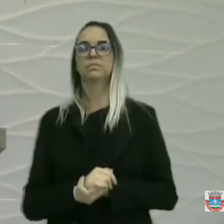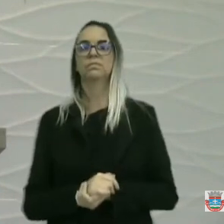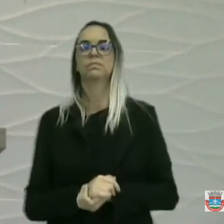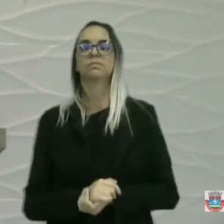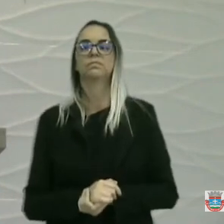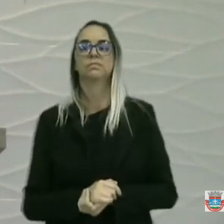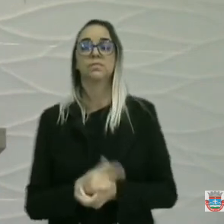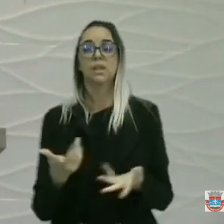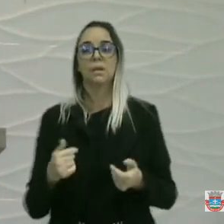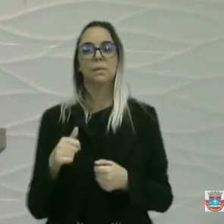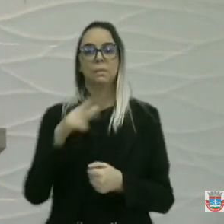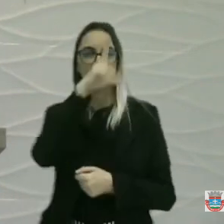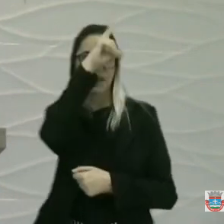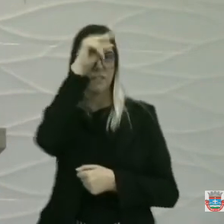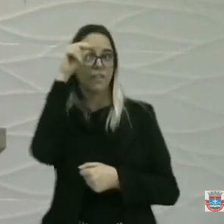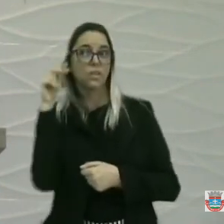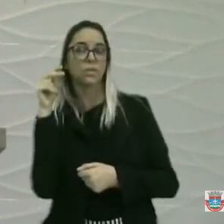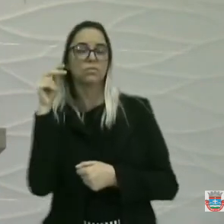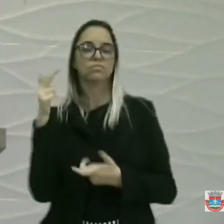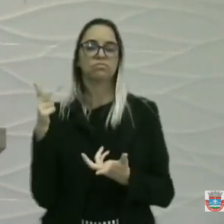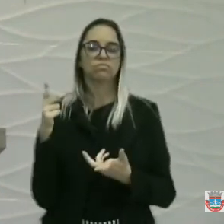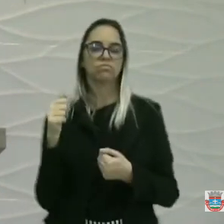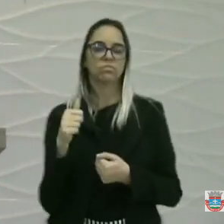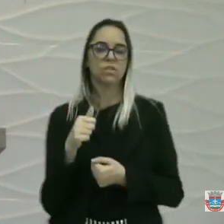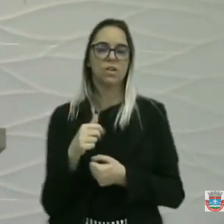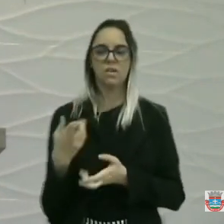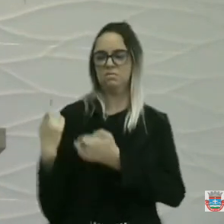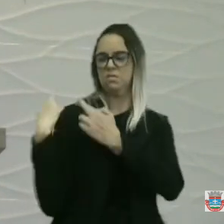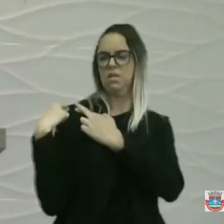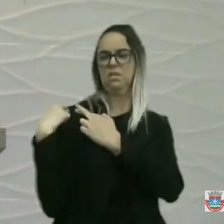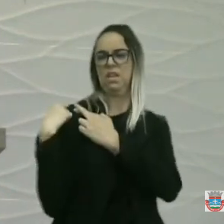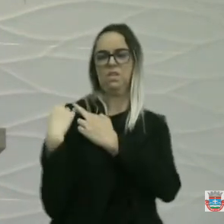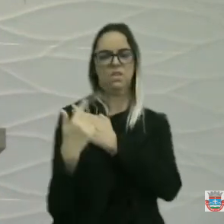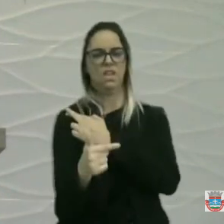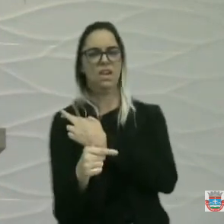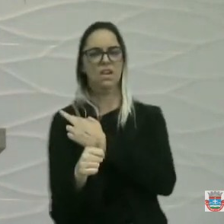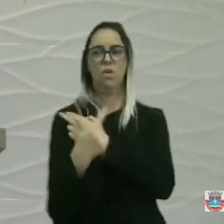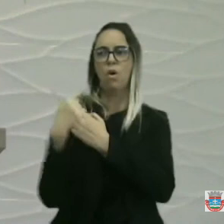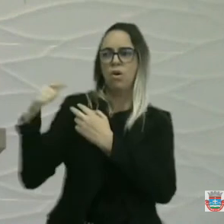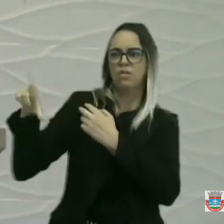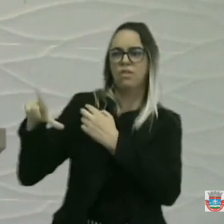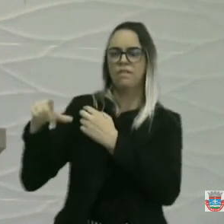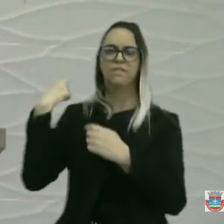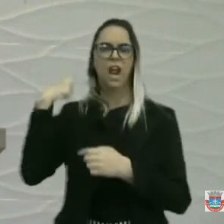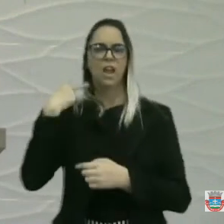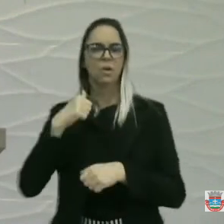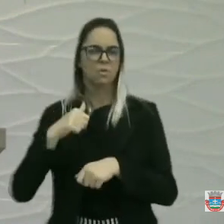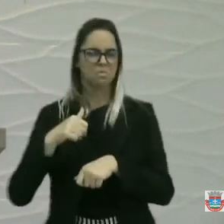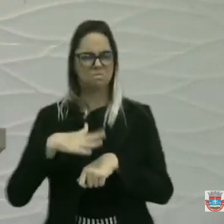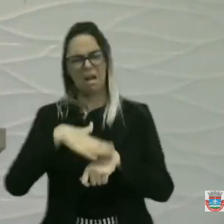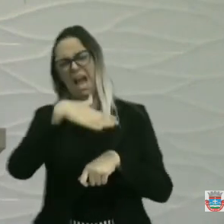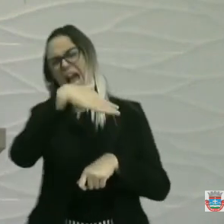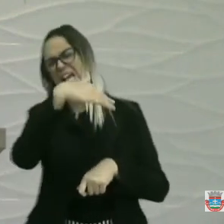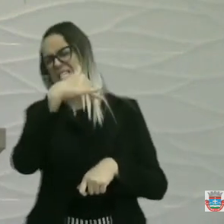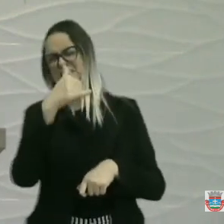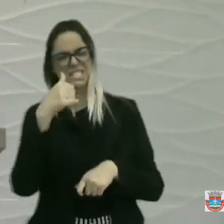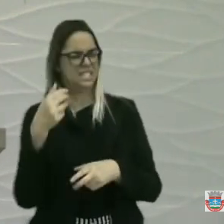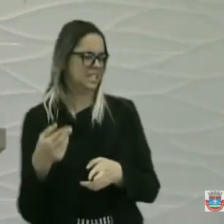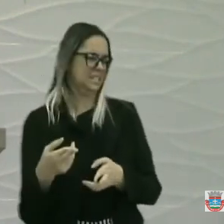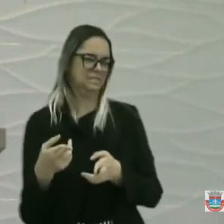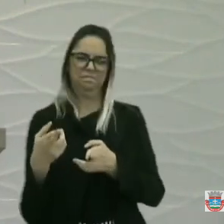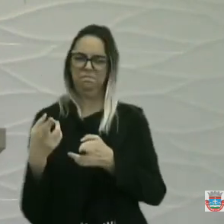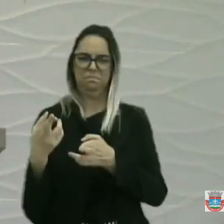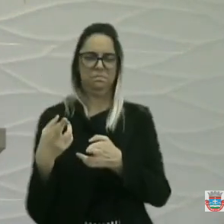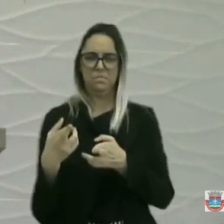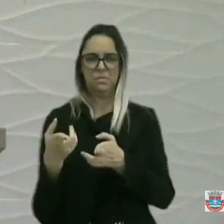Vem um prefeito com irresponsabilidade e outro vereador mais irresponsável ainda, que não sabe o regimento